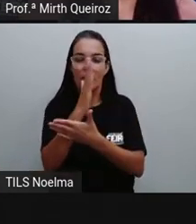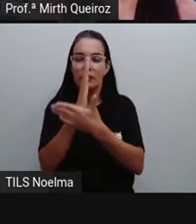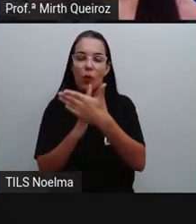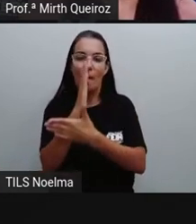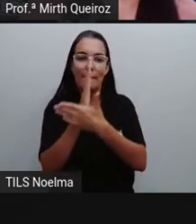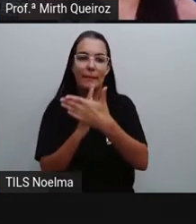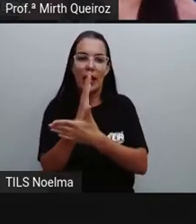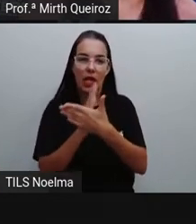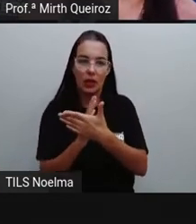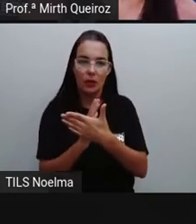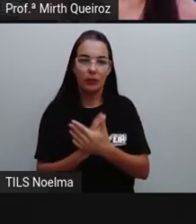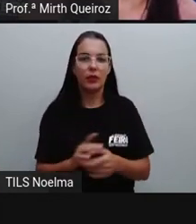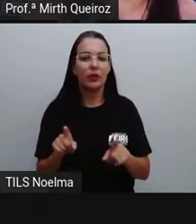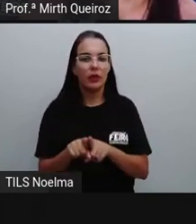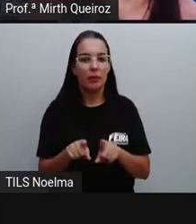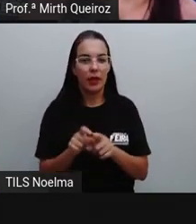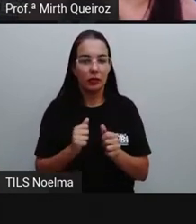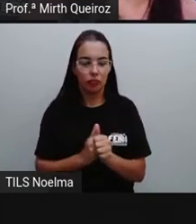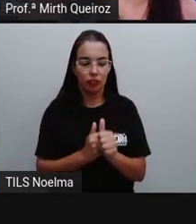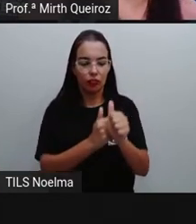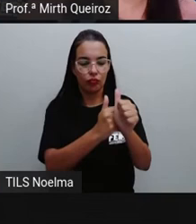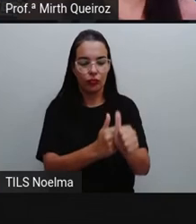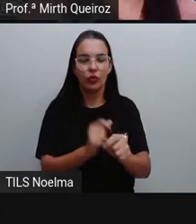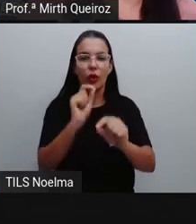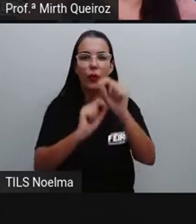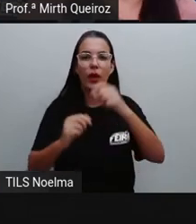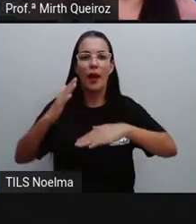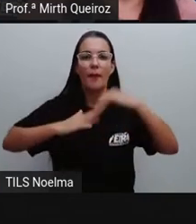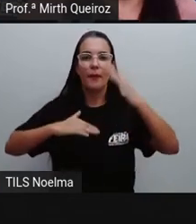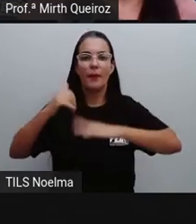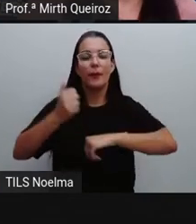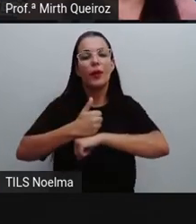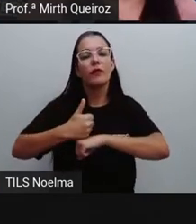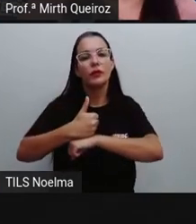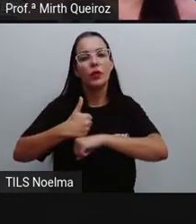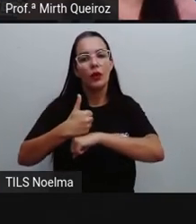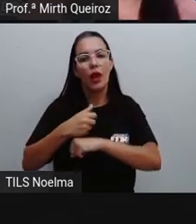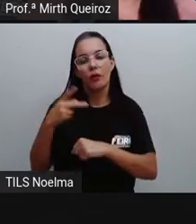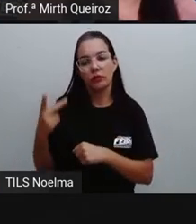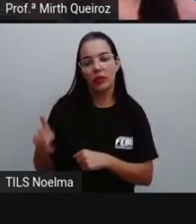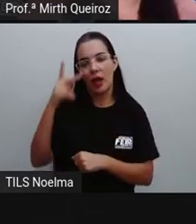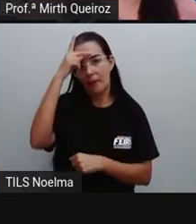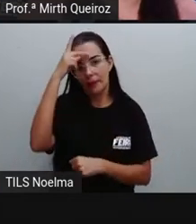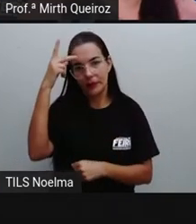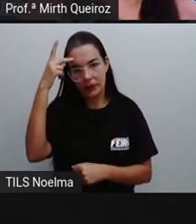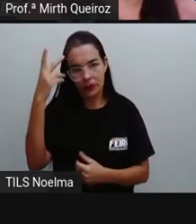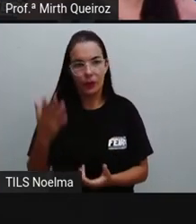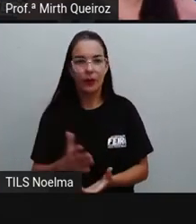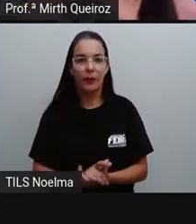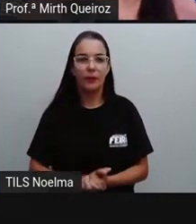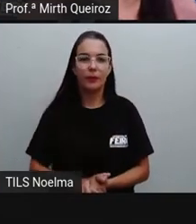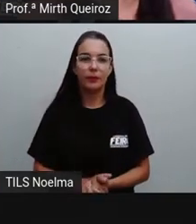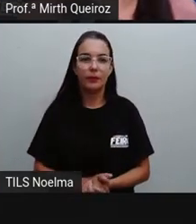centralizada e ainda é acompanhada com o cargo profissional do autor.